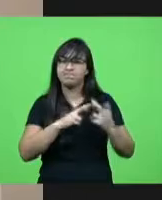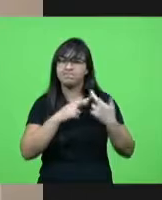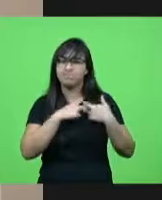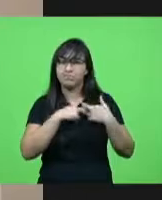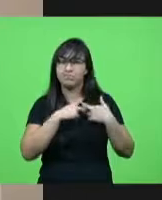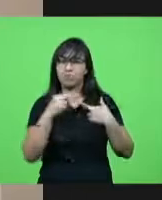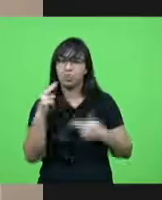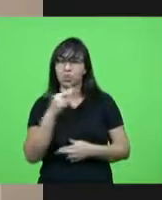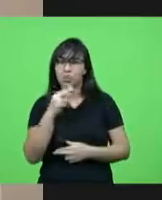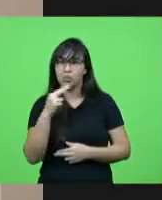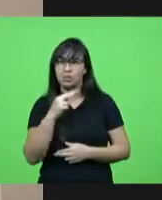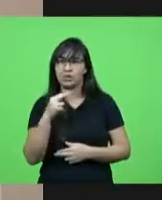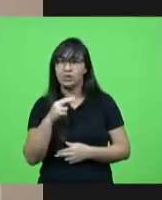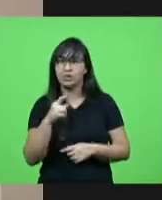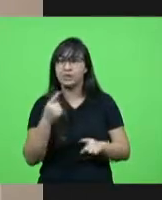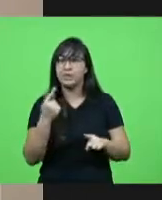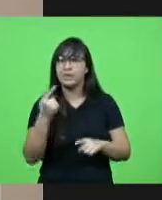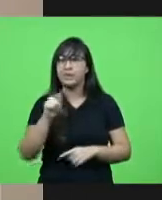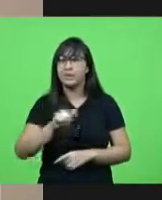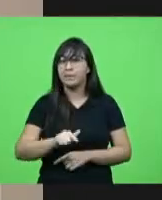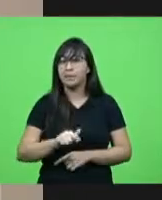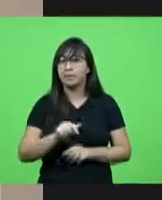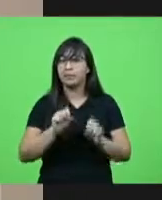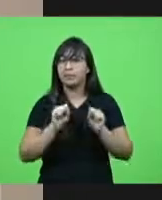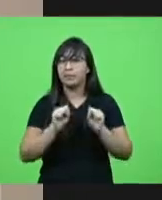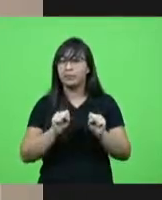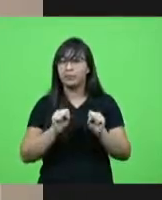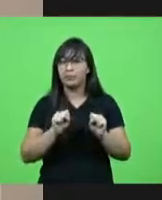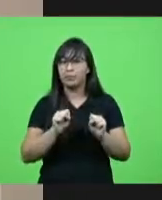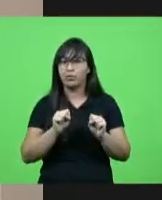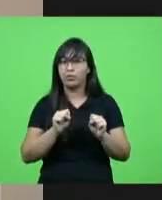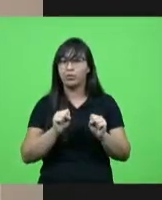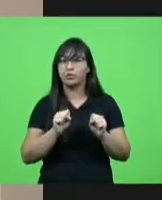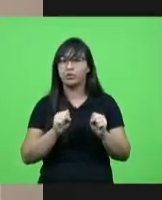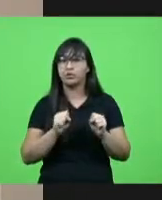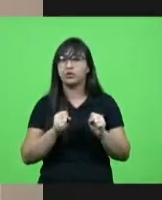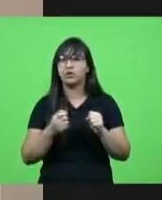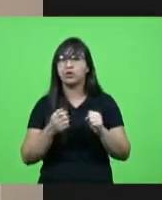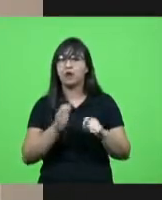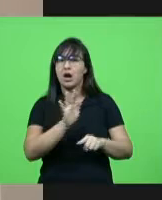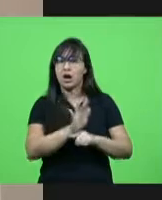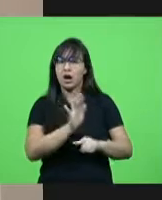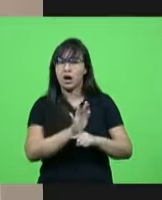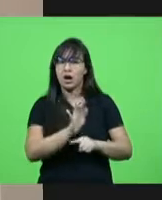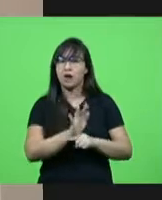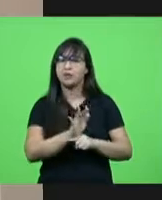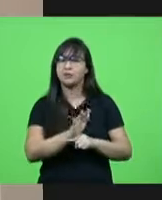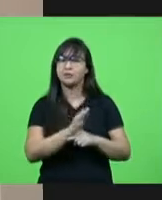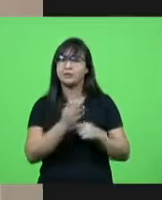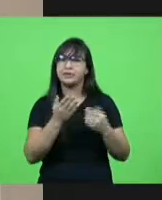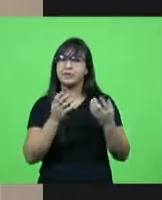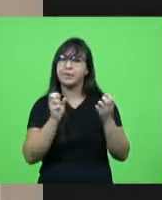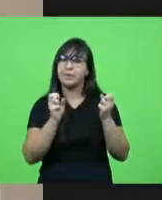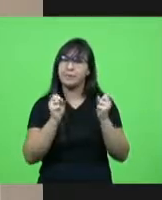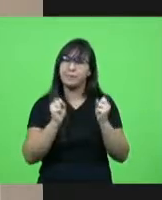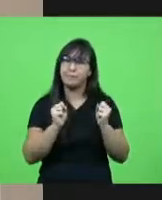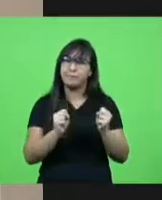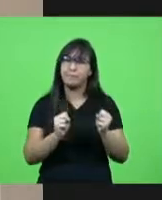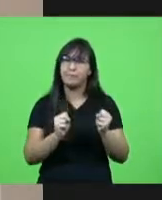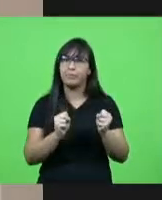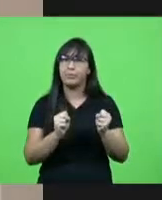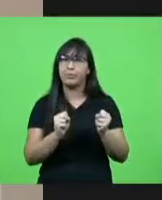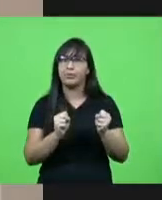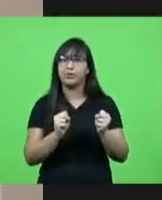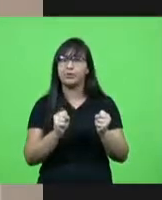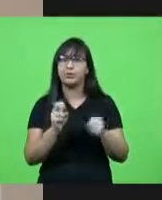urgência e que possam ter o nosso respaldo para que sejam que possam ser colocadas em